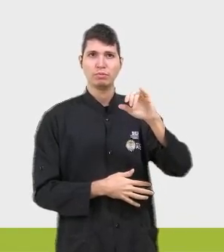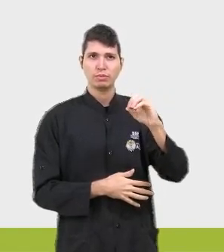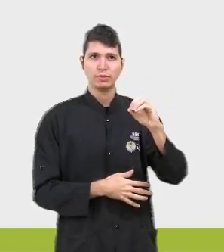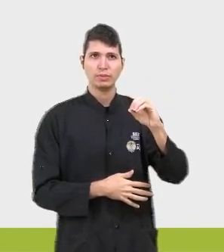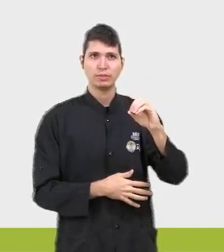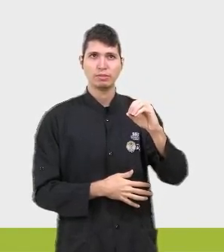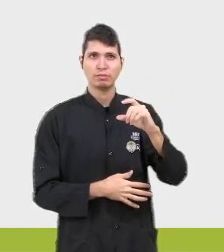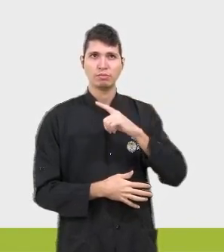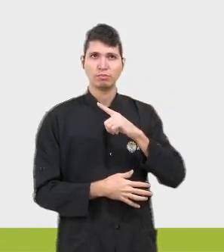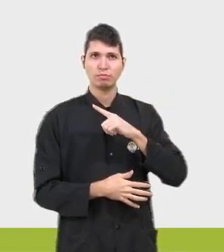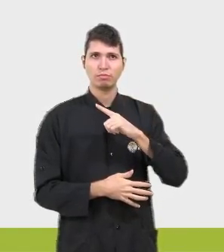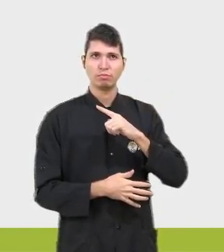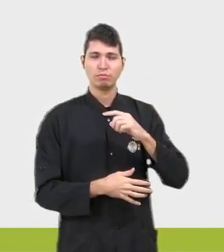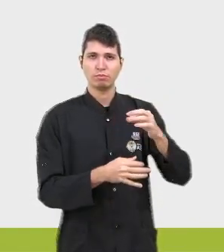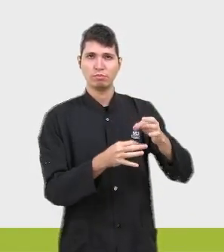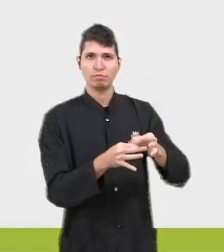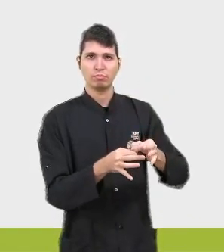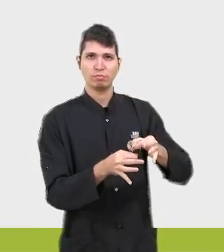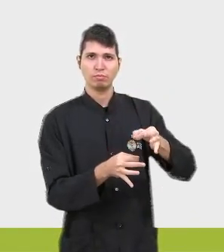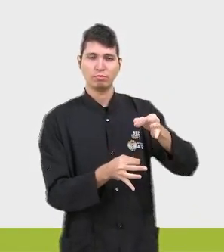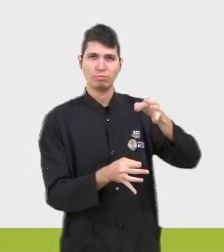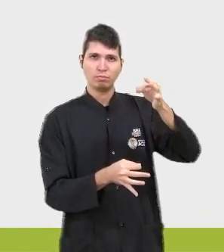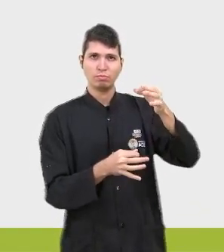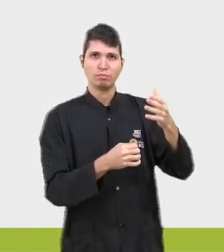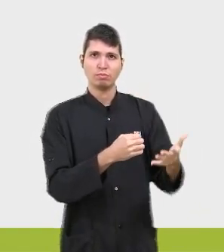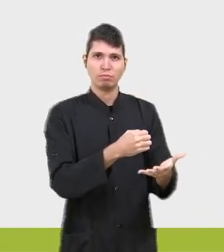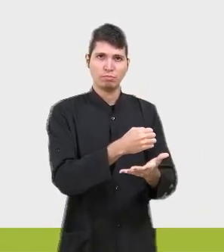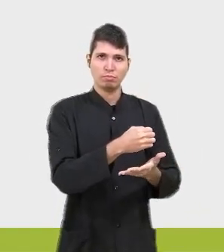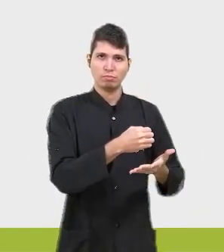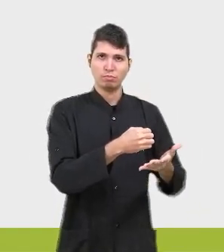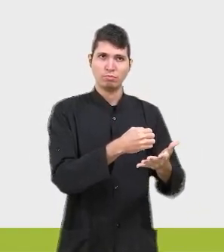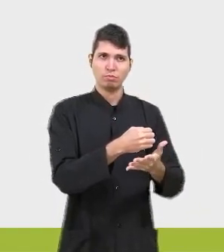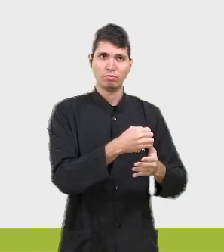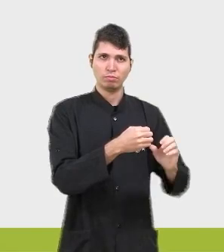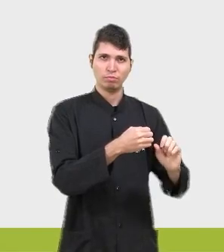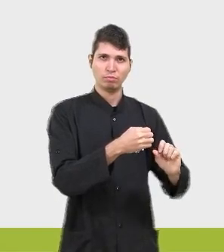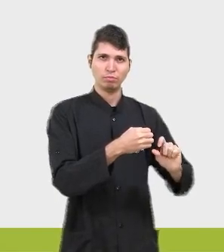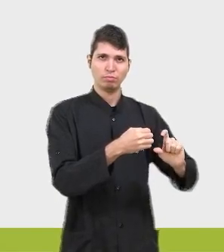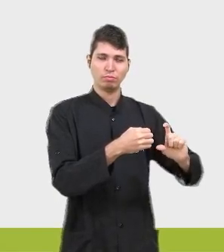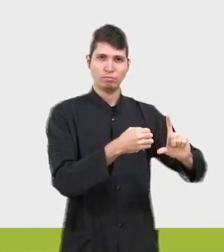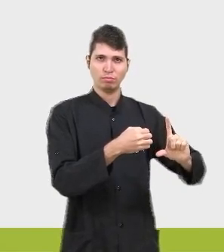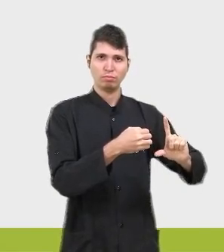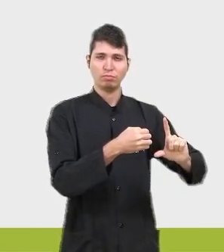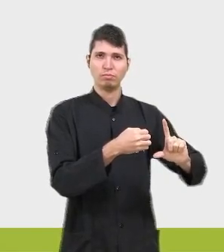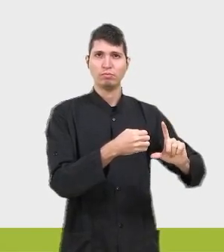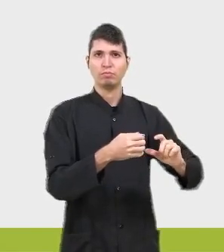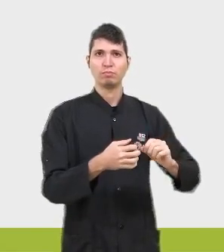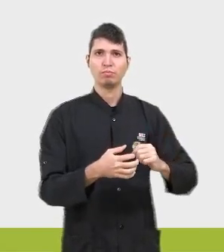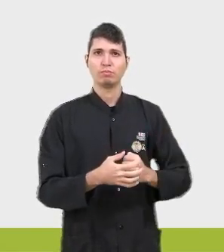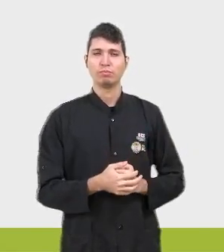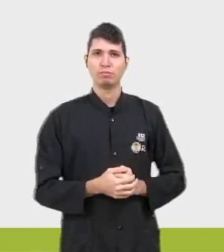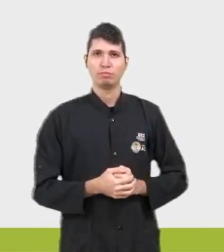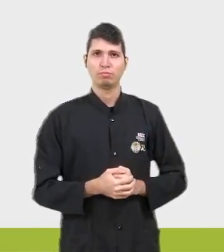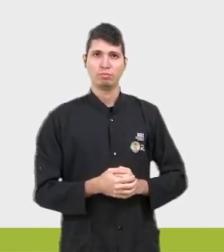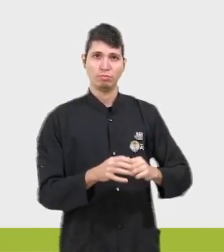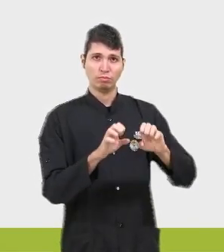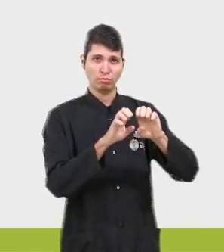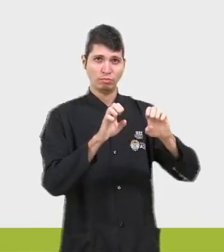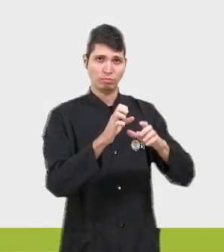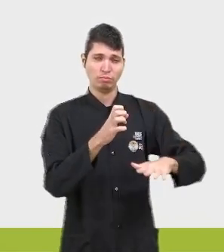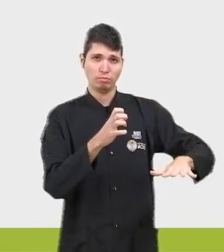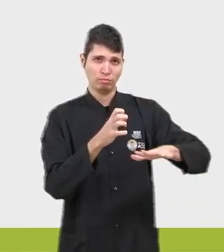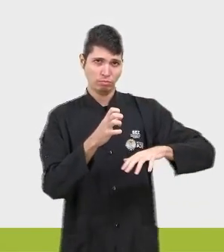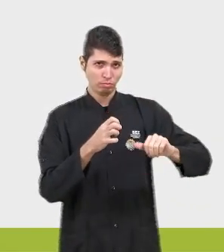nós temos a base menor, e aqui embaixo nós temos a base maior, tá bom? Se a gente for lembrar da ideia da fórmula da área.